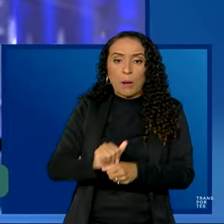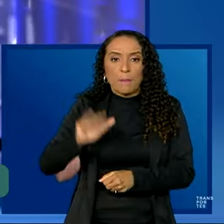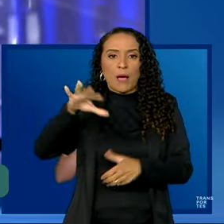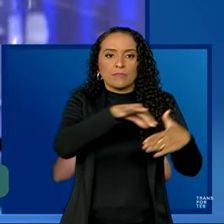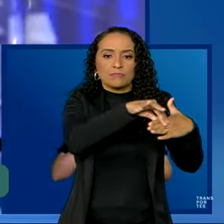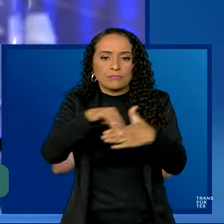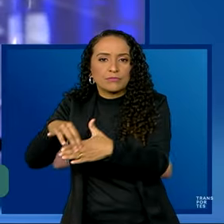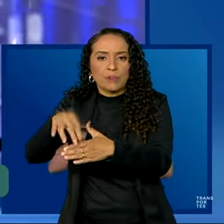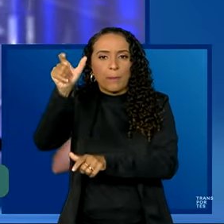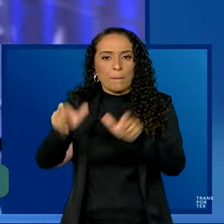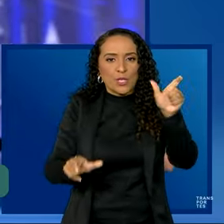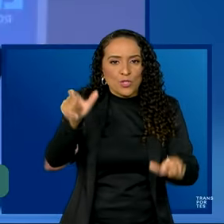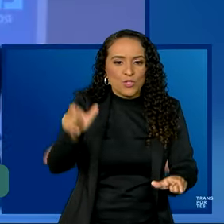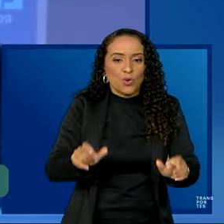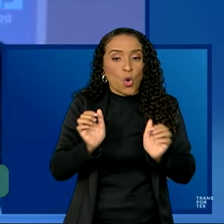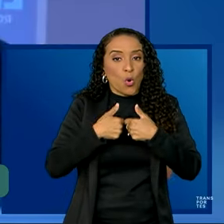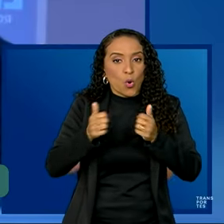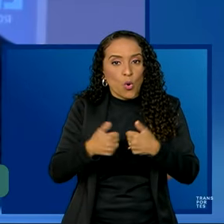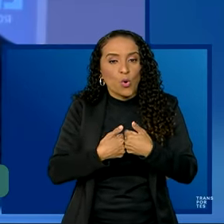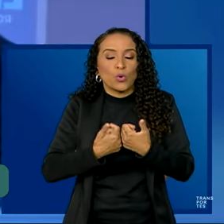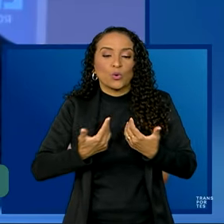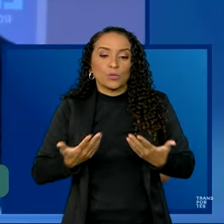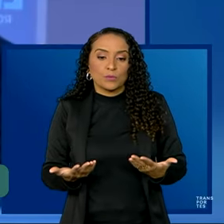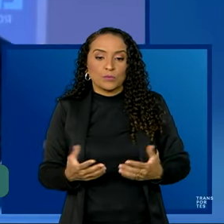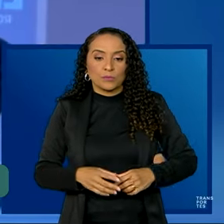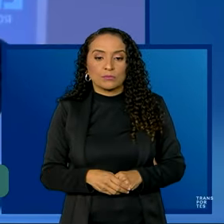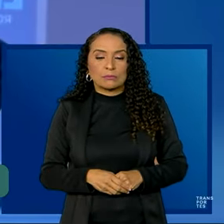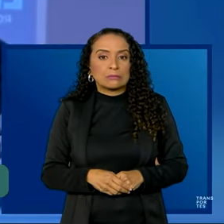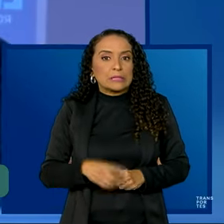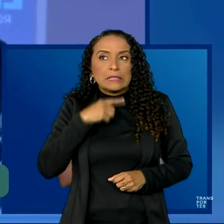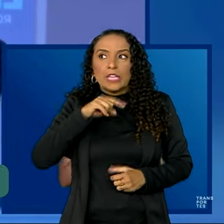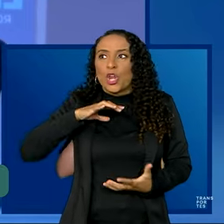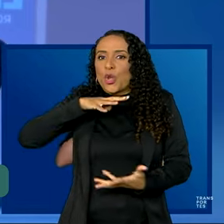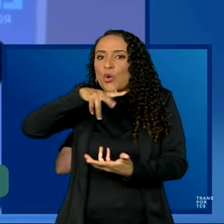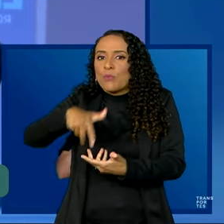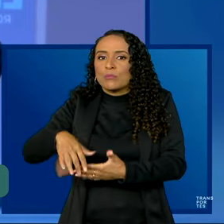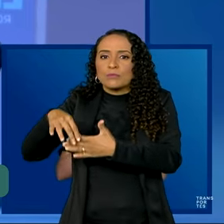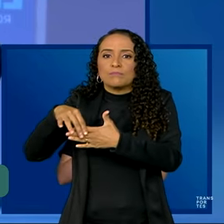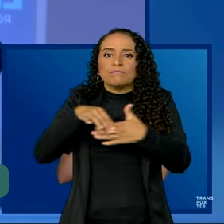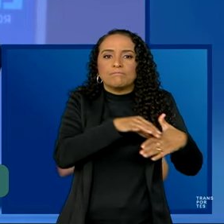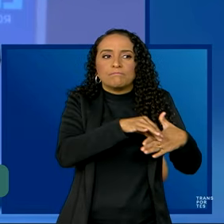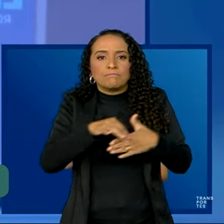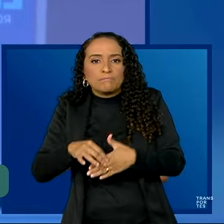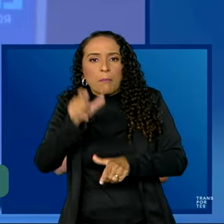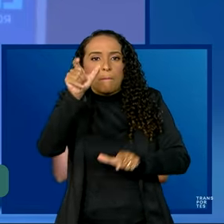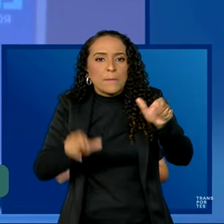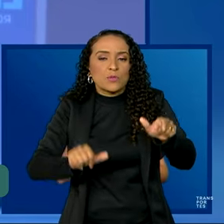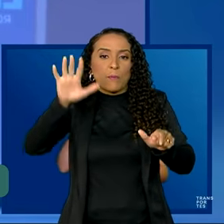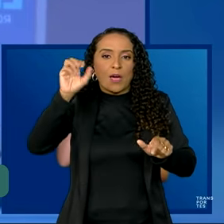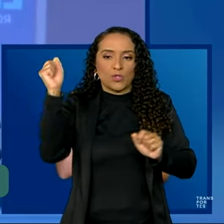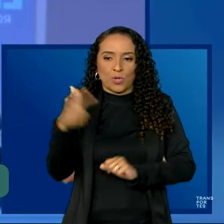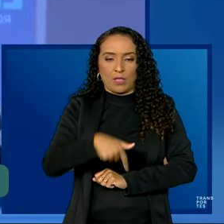transportamos pessoas em ônibus. Ninguém no mundo transporta mais pessoas em